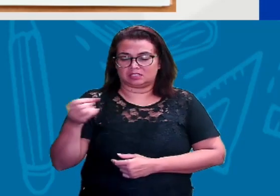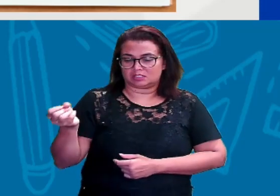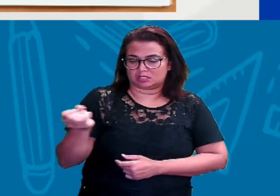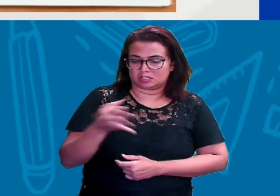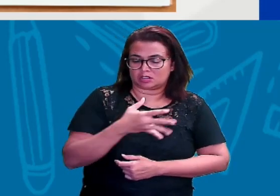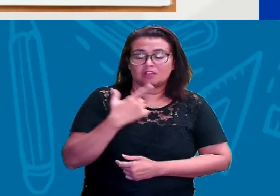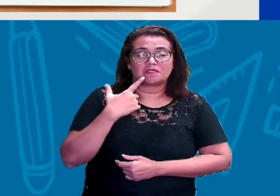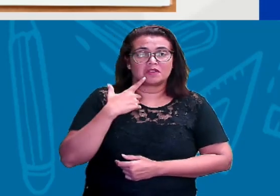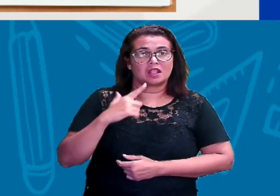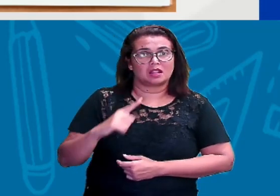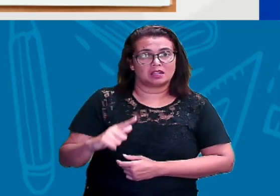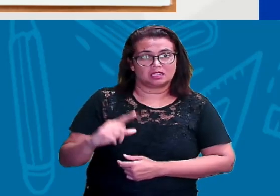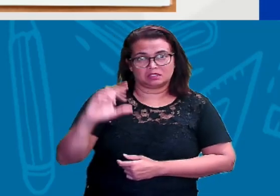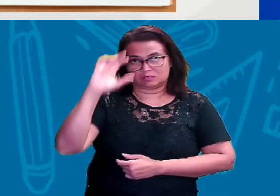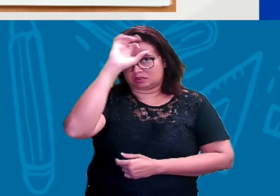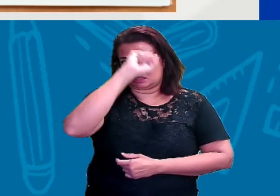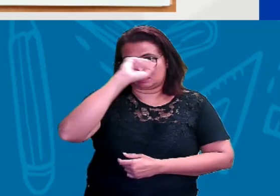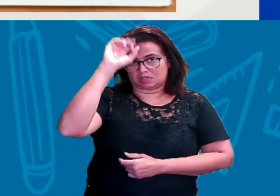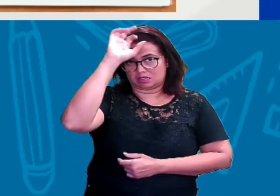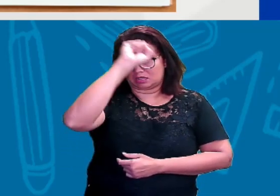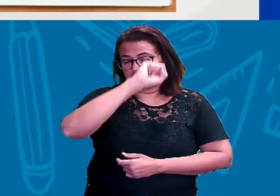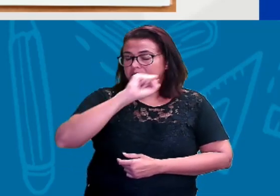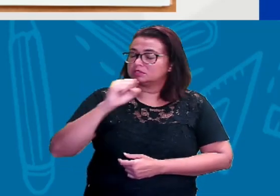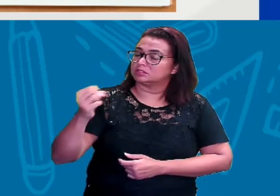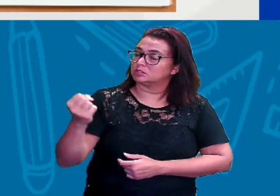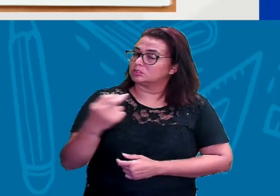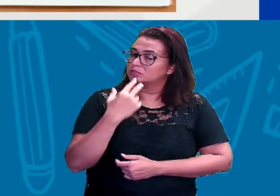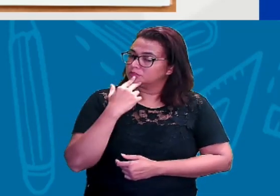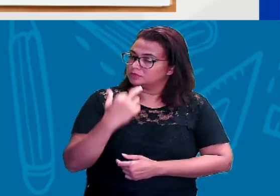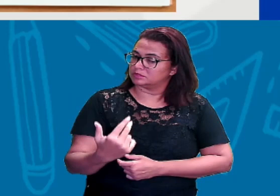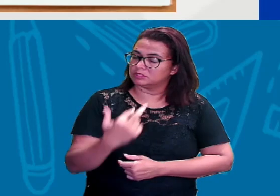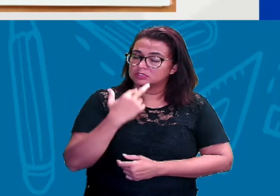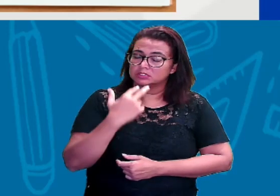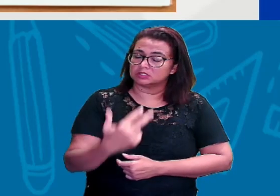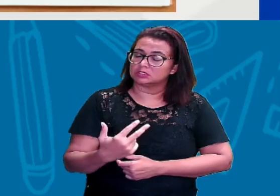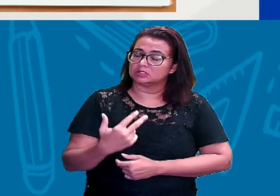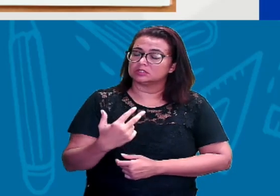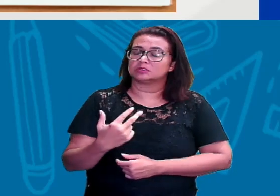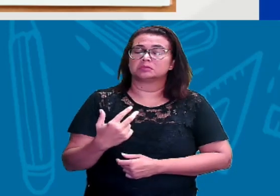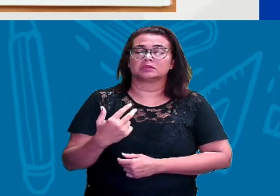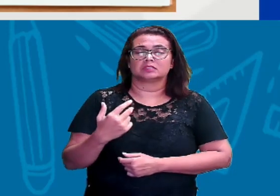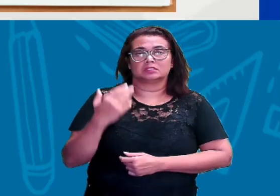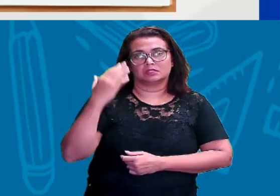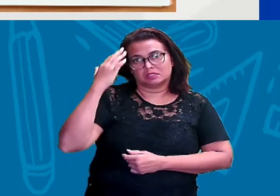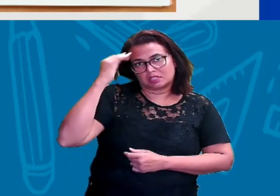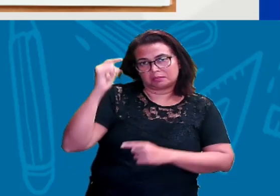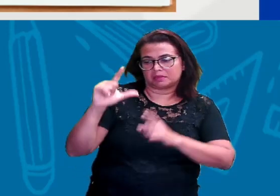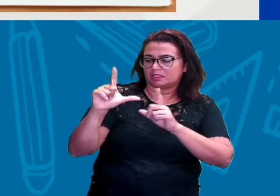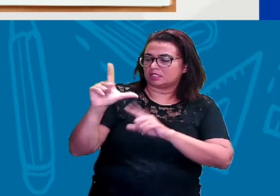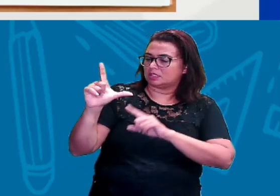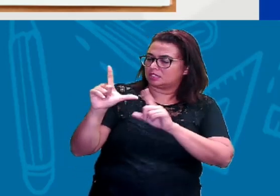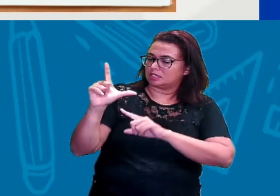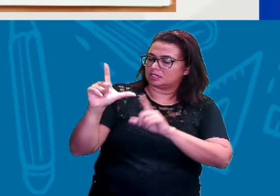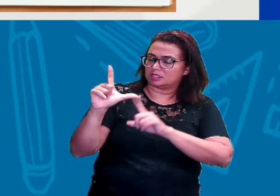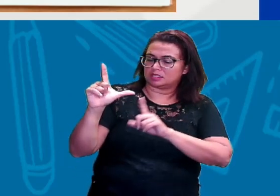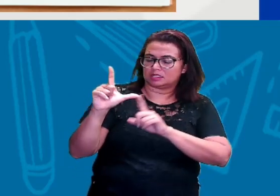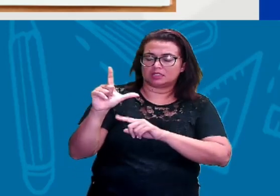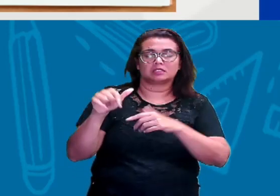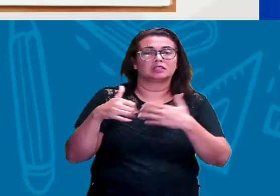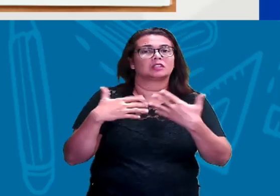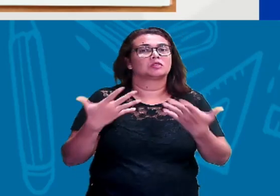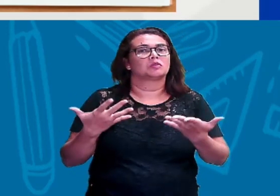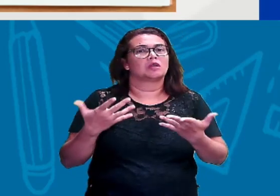língua, quando a gente está aprendendo um novo idioma, a gente precisa saber quais são as letras para formar as palavrinhas.